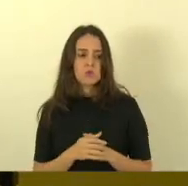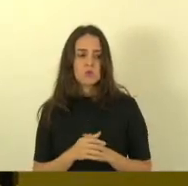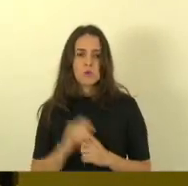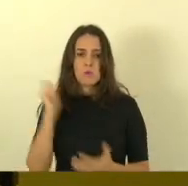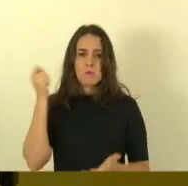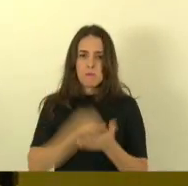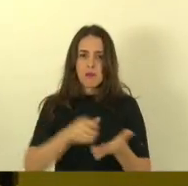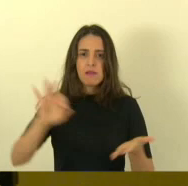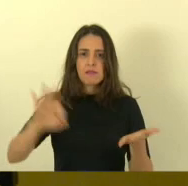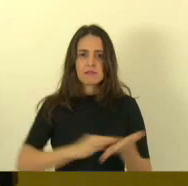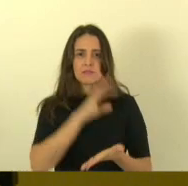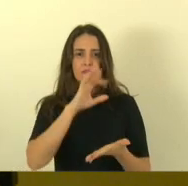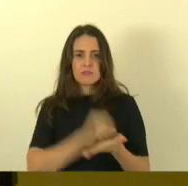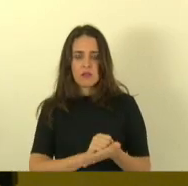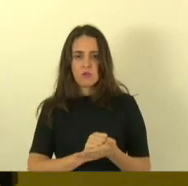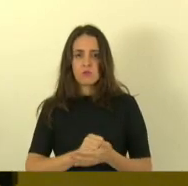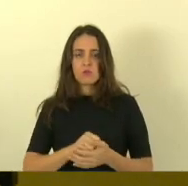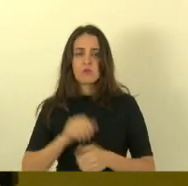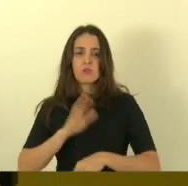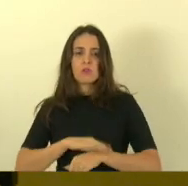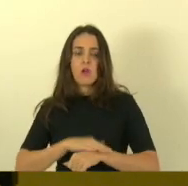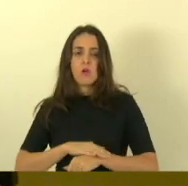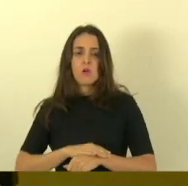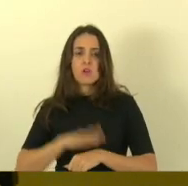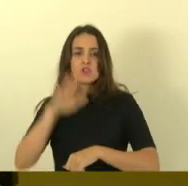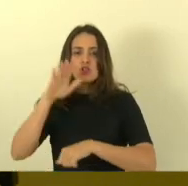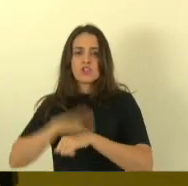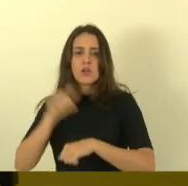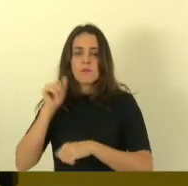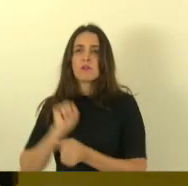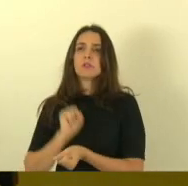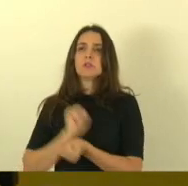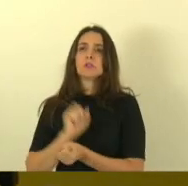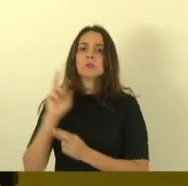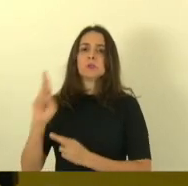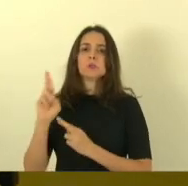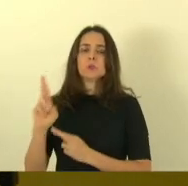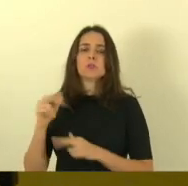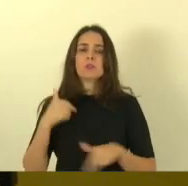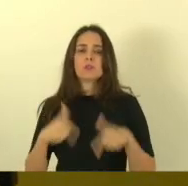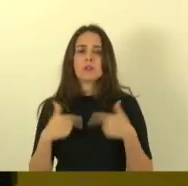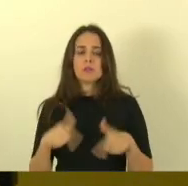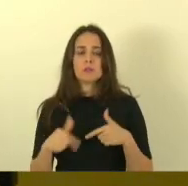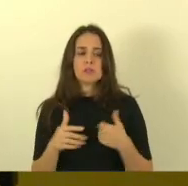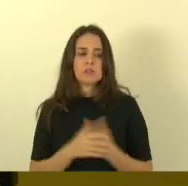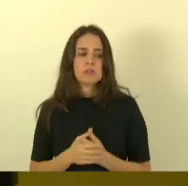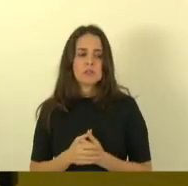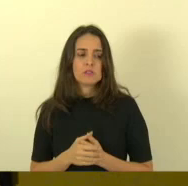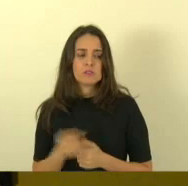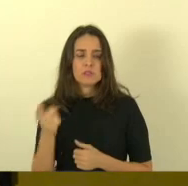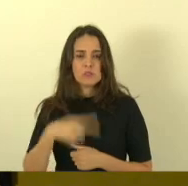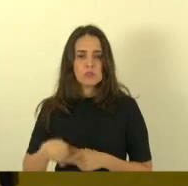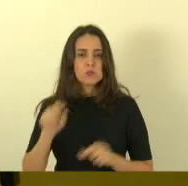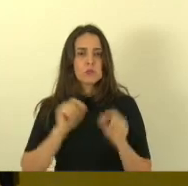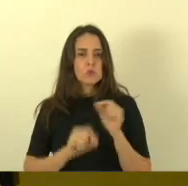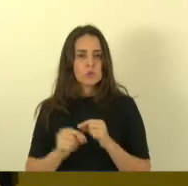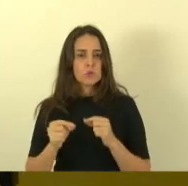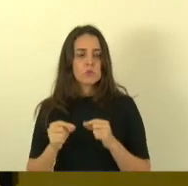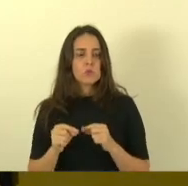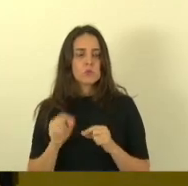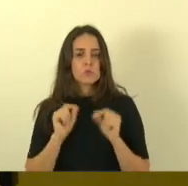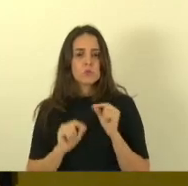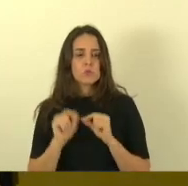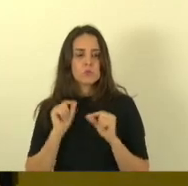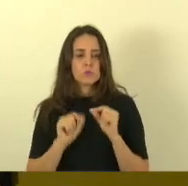inscrição e na hora de chamar fica assim sonham em ser chamado trabalhar na verdade a gente tem que fazer até abrir o